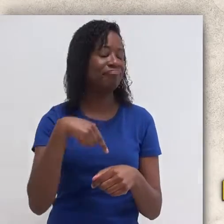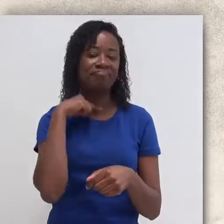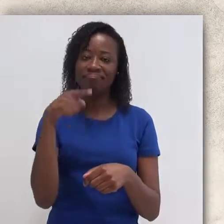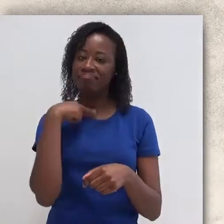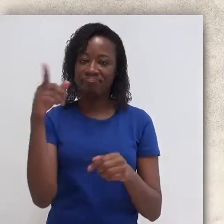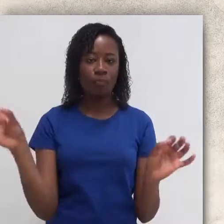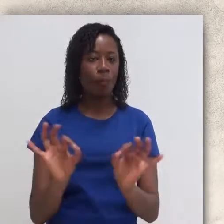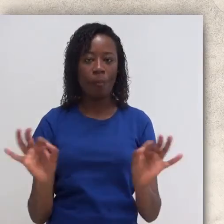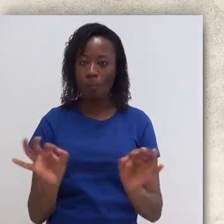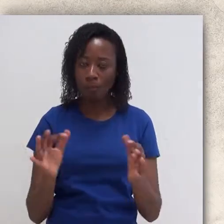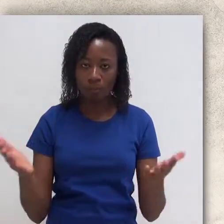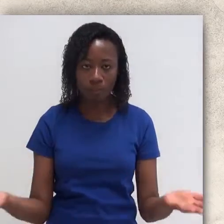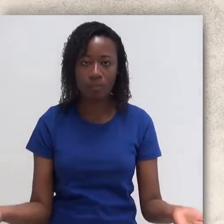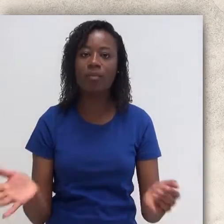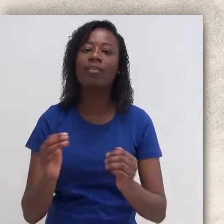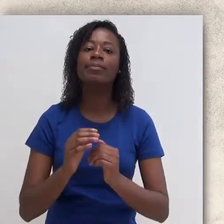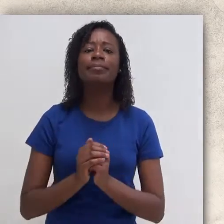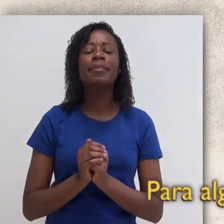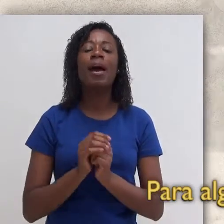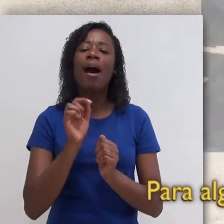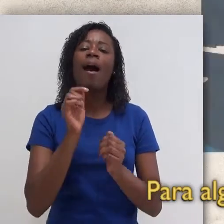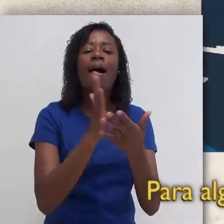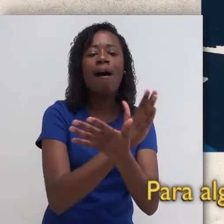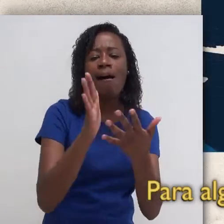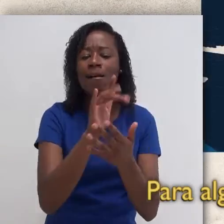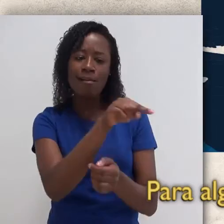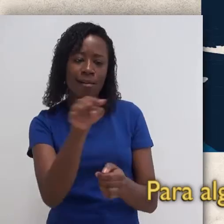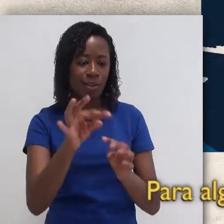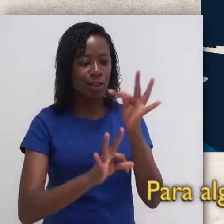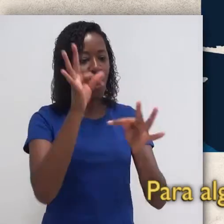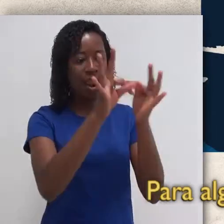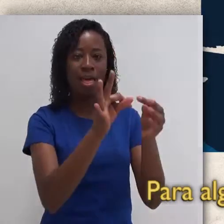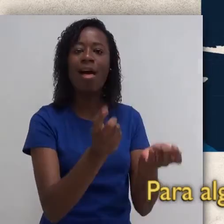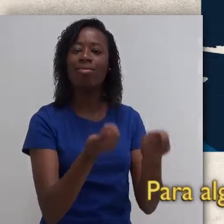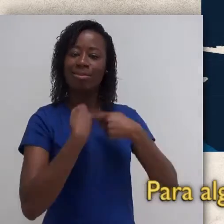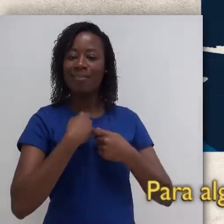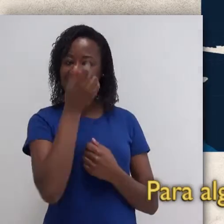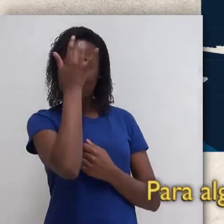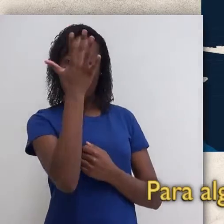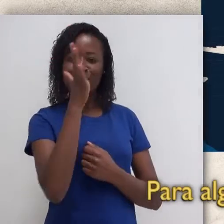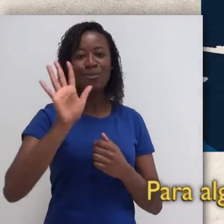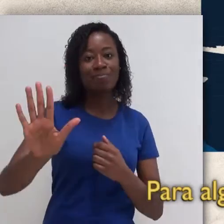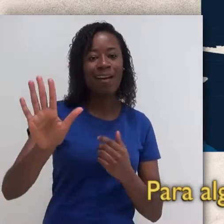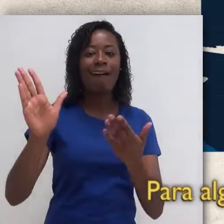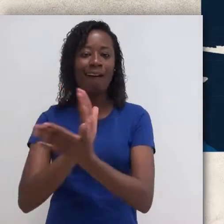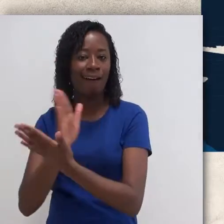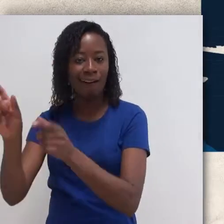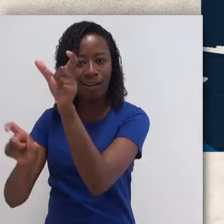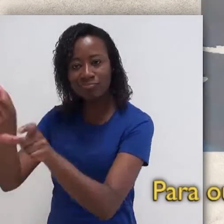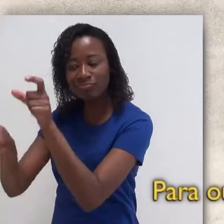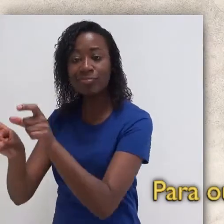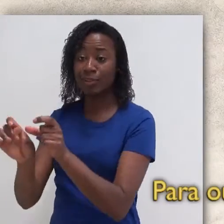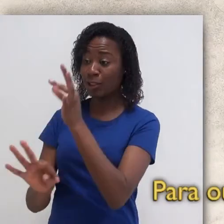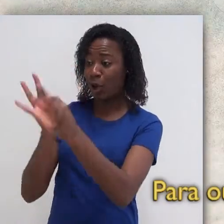Que vira uma cadeira de rodas. Para alguns, a tecnologia torna as coisas mais fáceis. Para